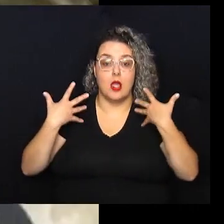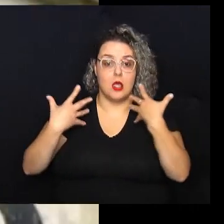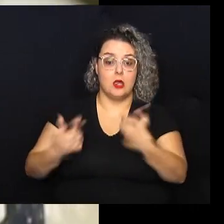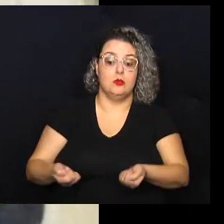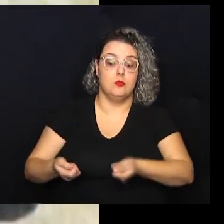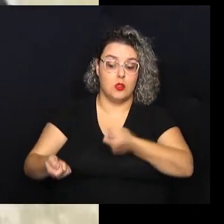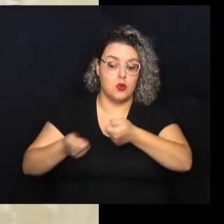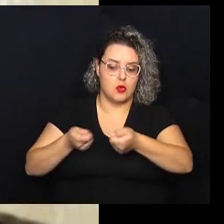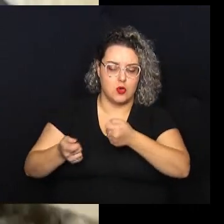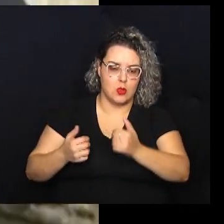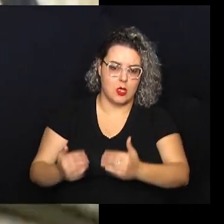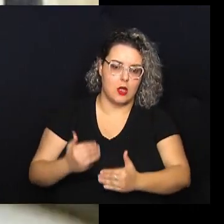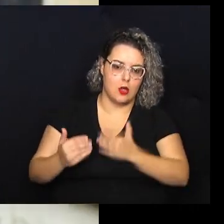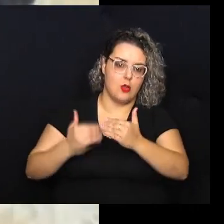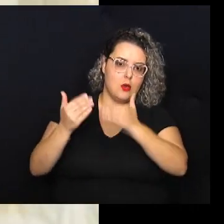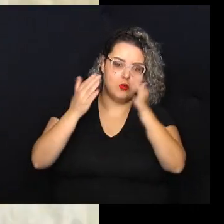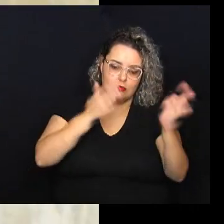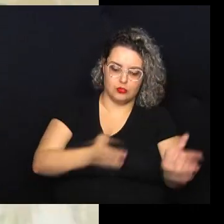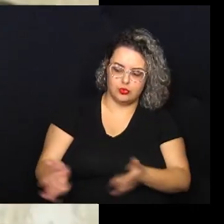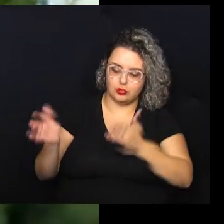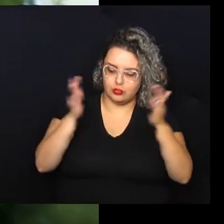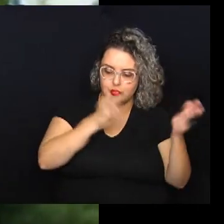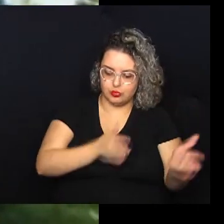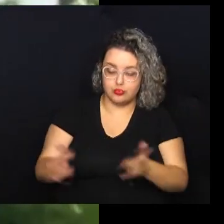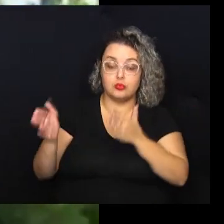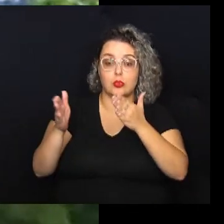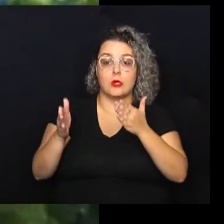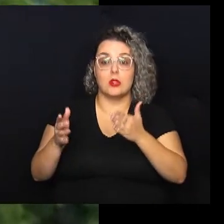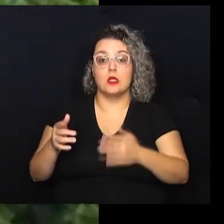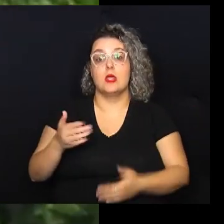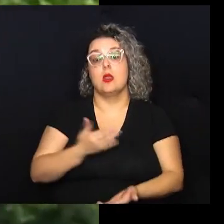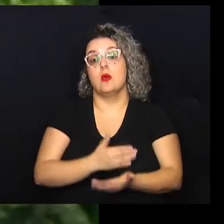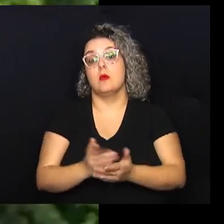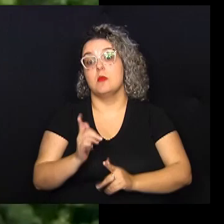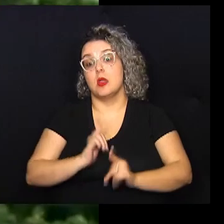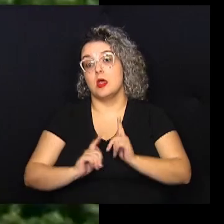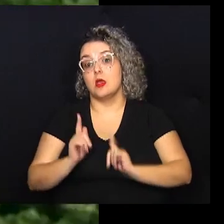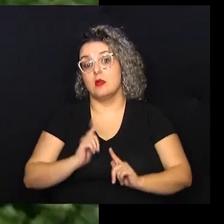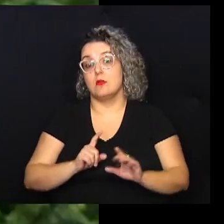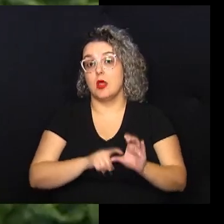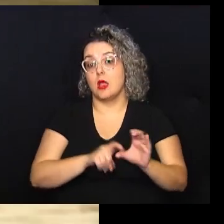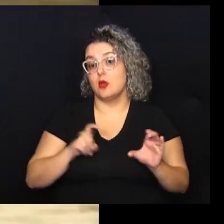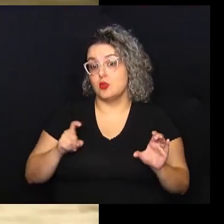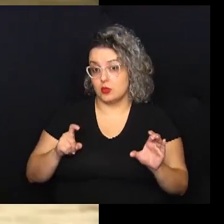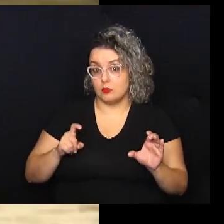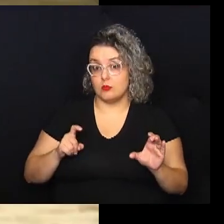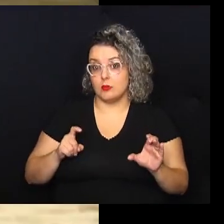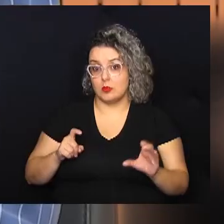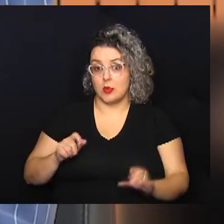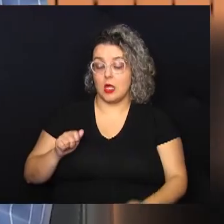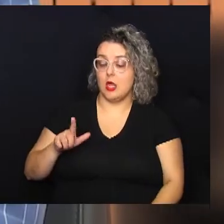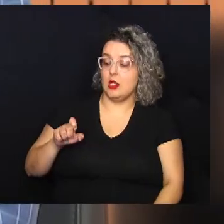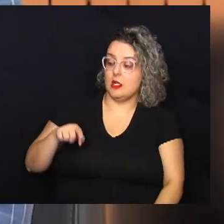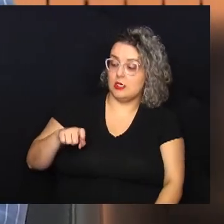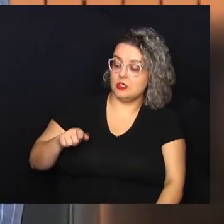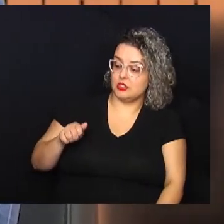assumir o controle da produção e passaram a gerir a empresa de forma autônoma.